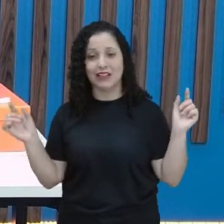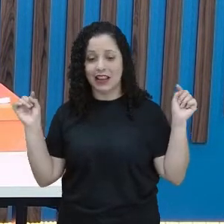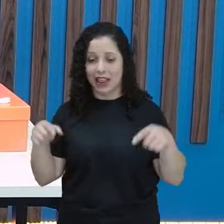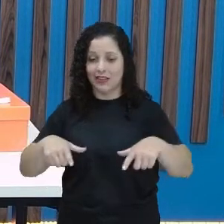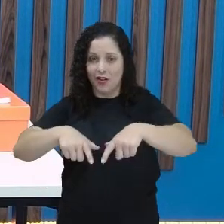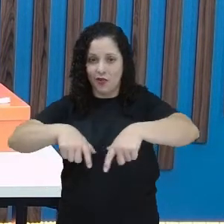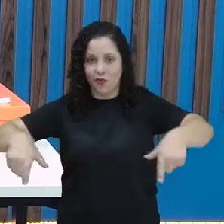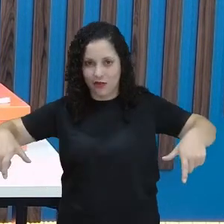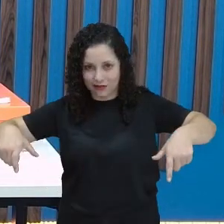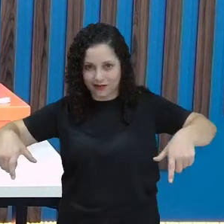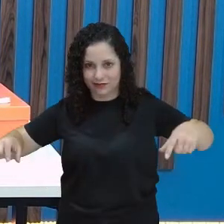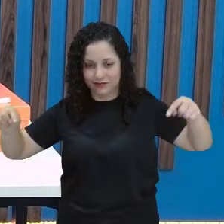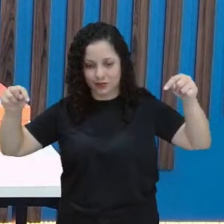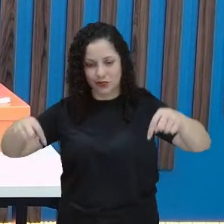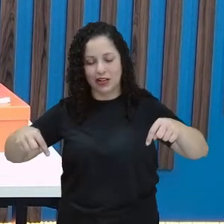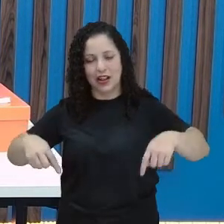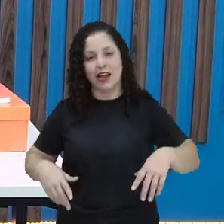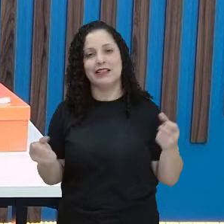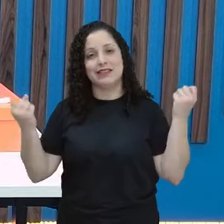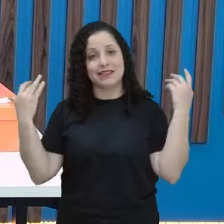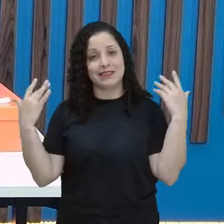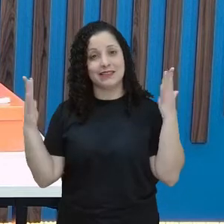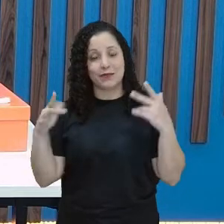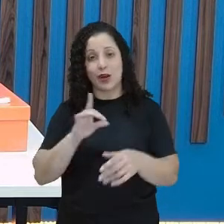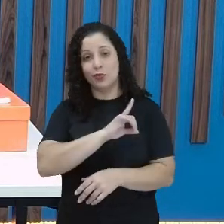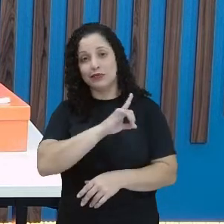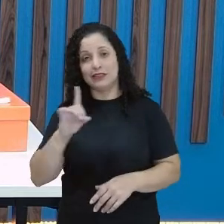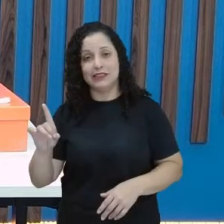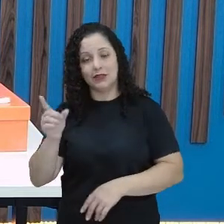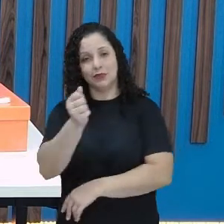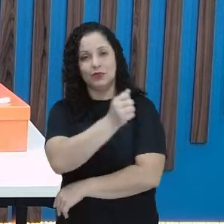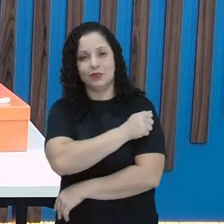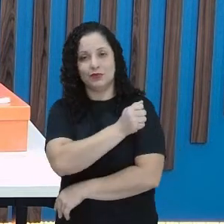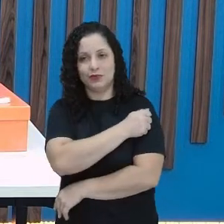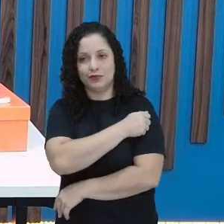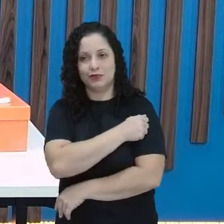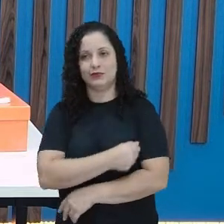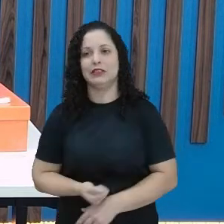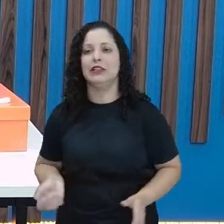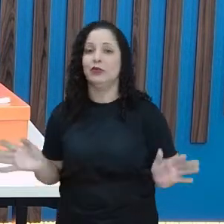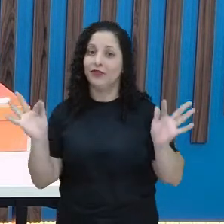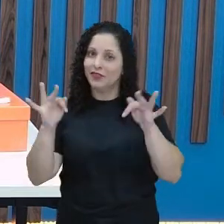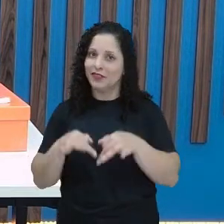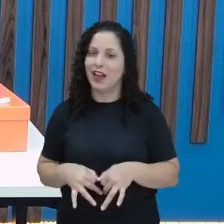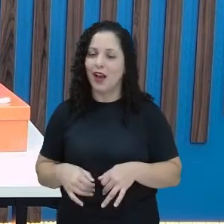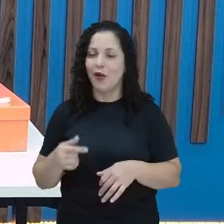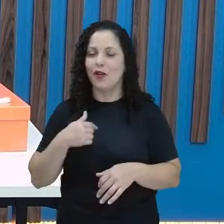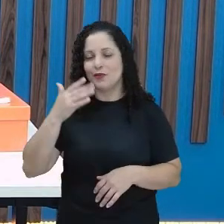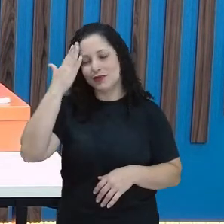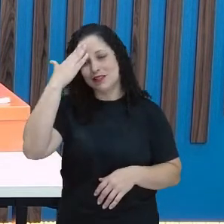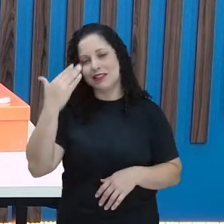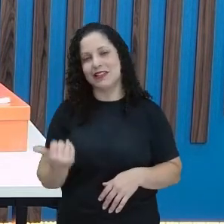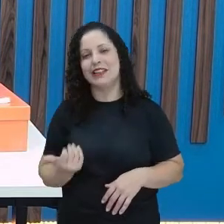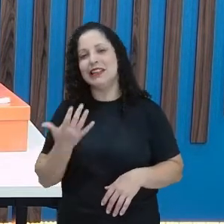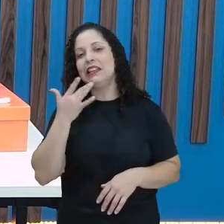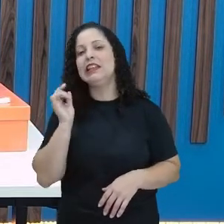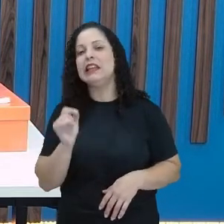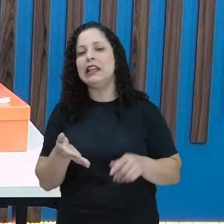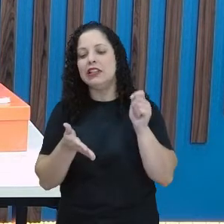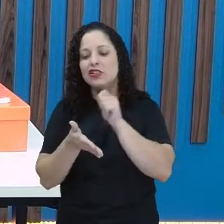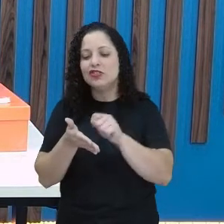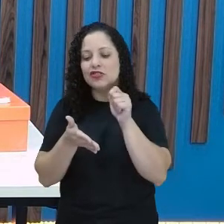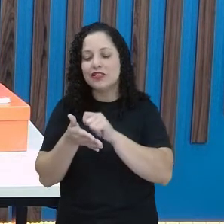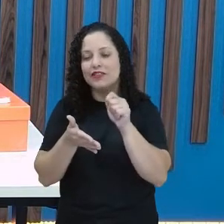quadra, né? Comemorando o dia do estudante. E para finalizar, eu sei quem foi o remetente desse bilhete. Na